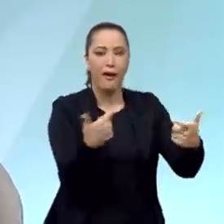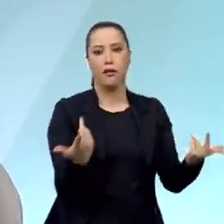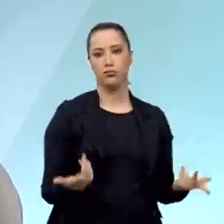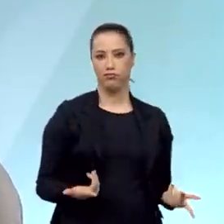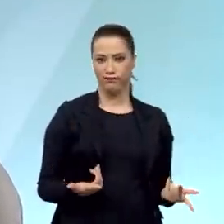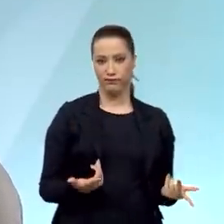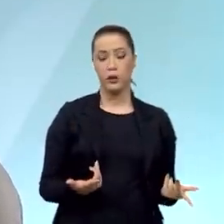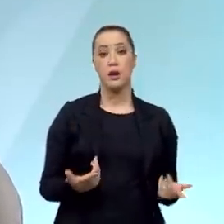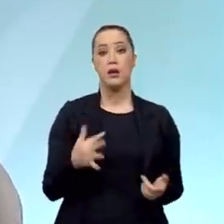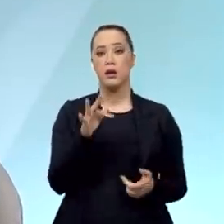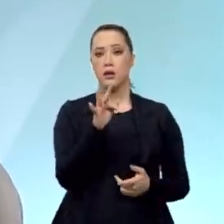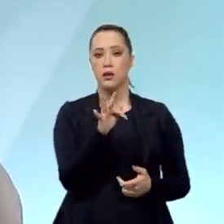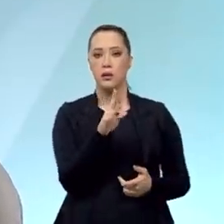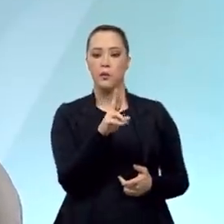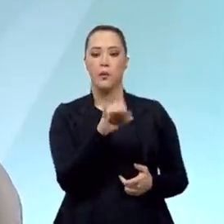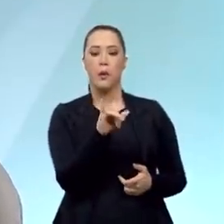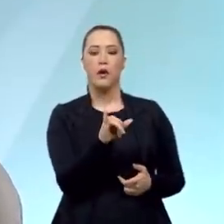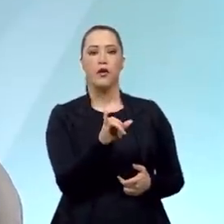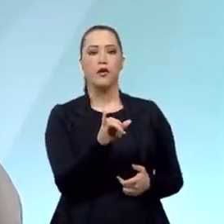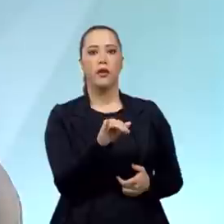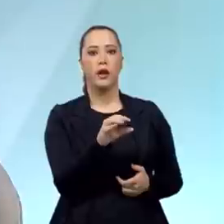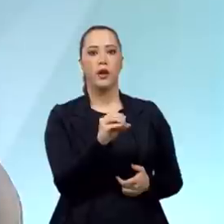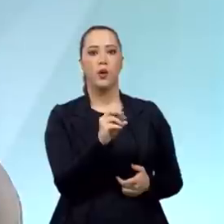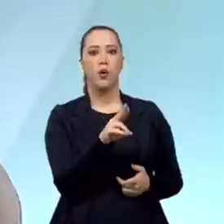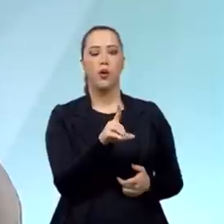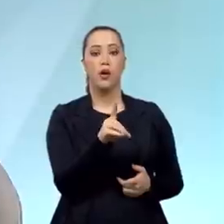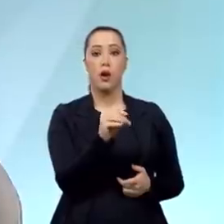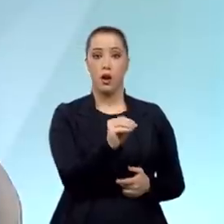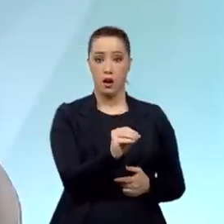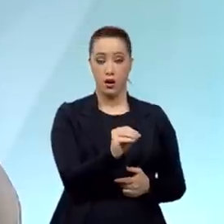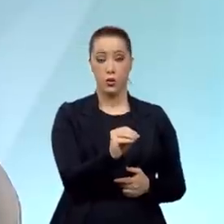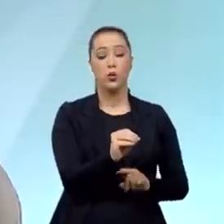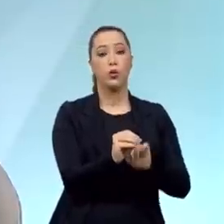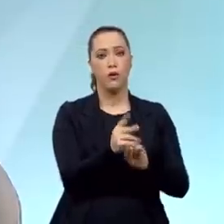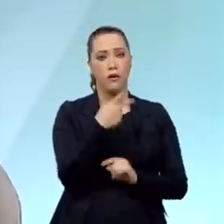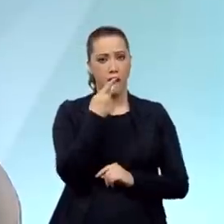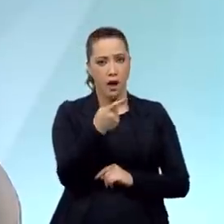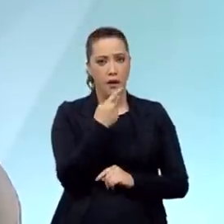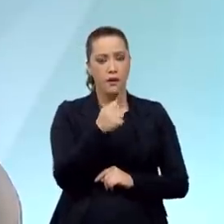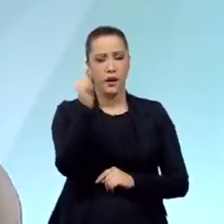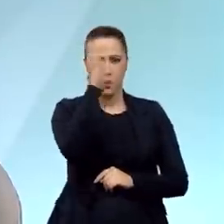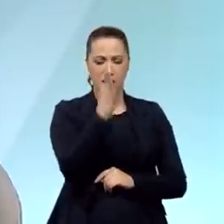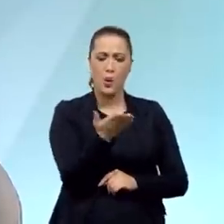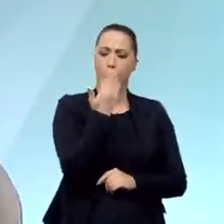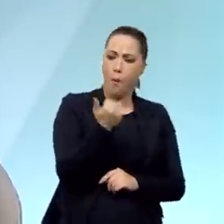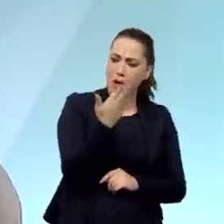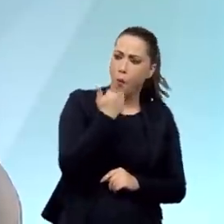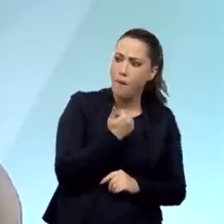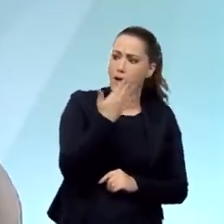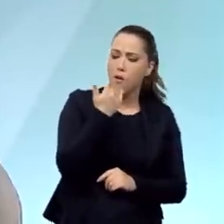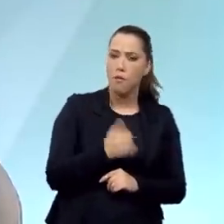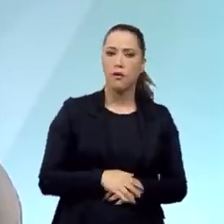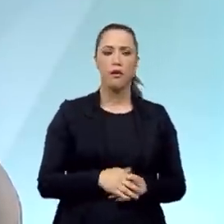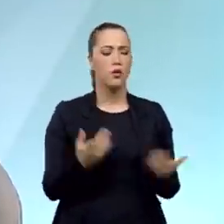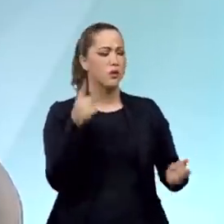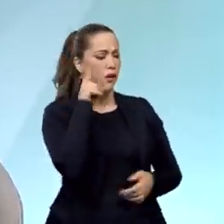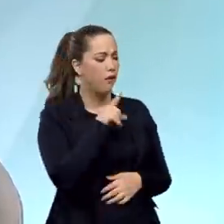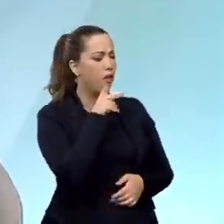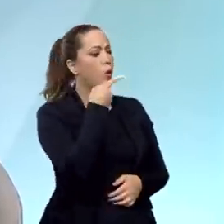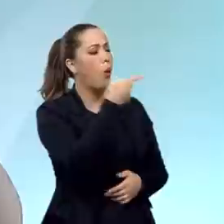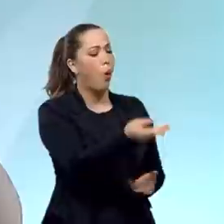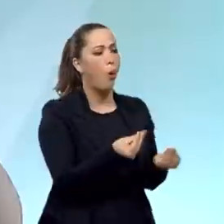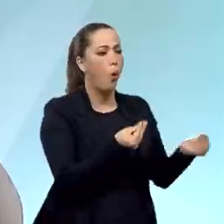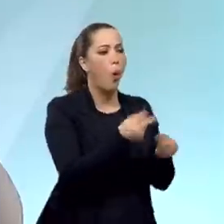interessante que o brasileiro consumia muito alimentação, que era dada pelo americano. E o americano ficou, mas como é que o brasileiro come